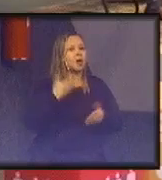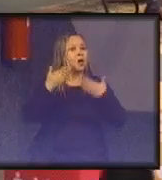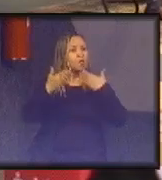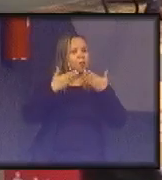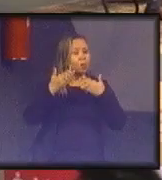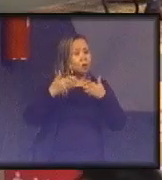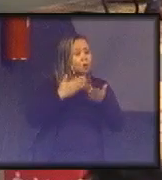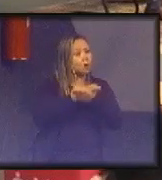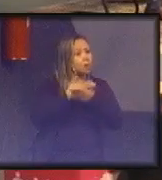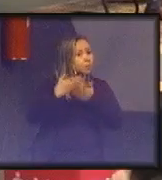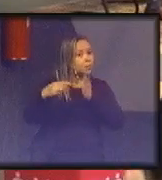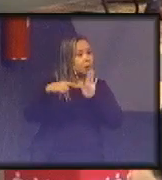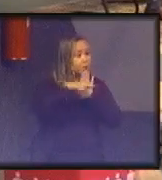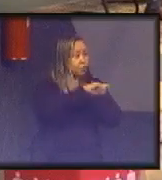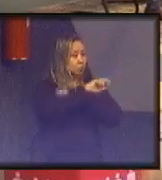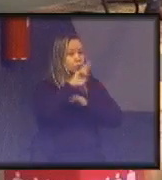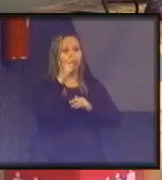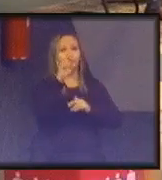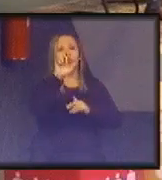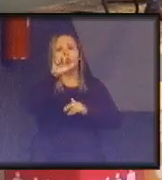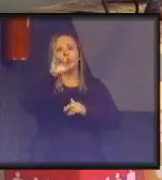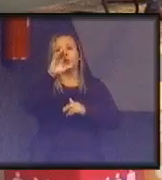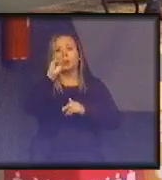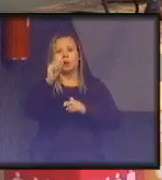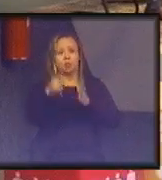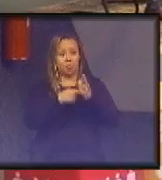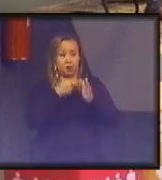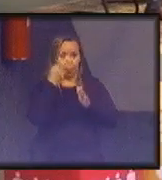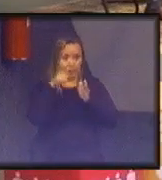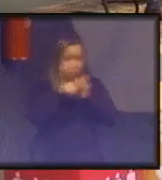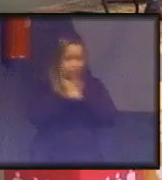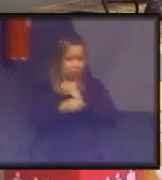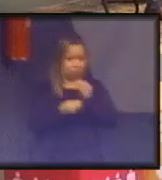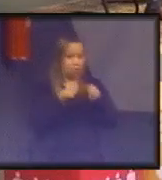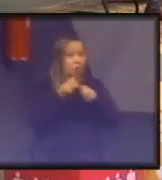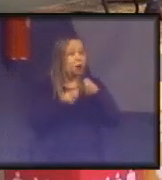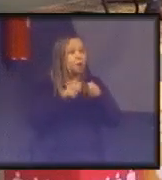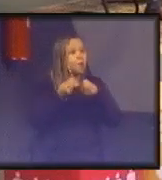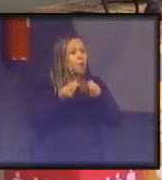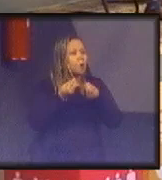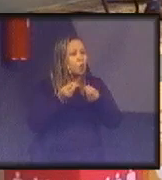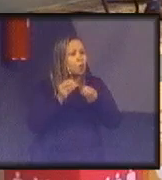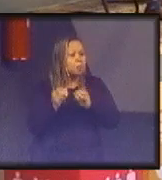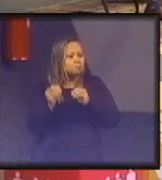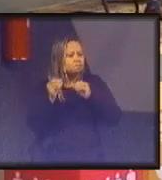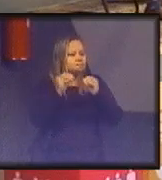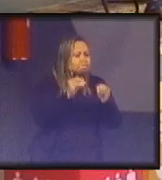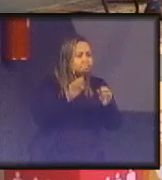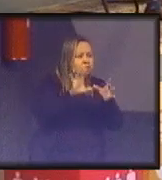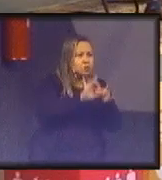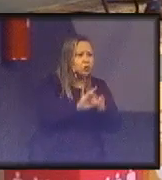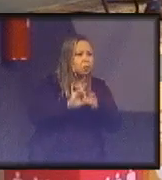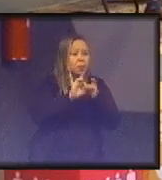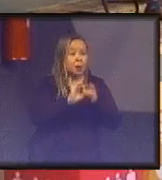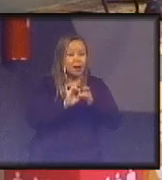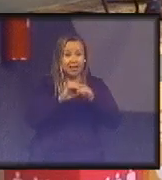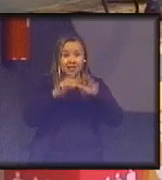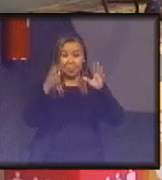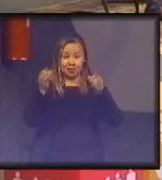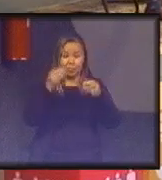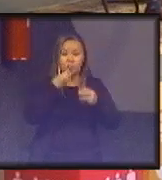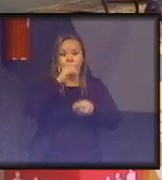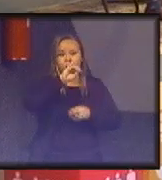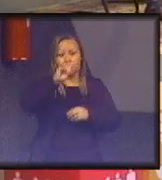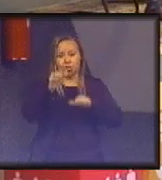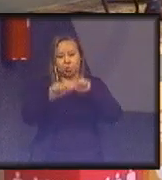pergunta para o doutor Hélio. bem? Então, a primeira pergunta. Como incorporar essas fantásticas oportunidades